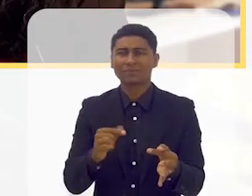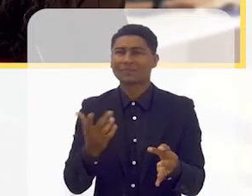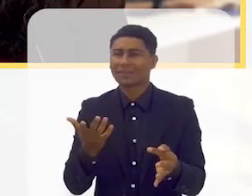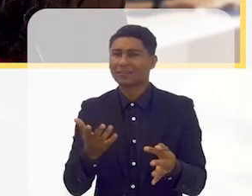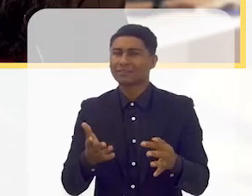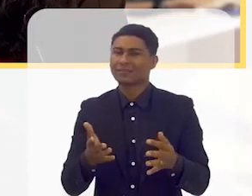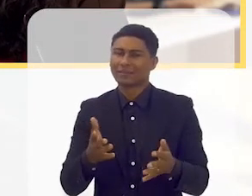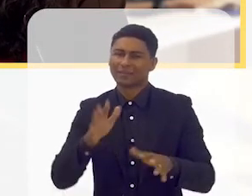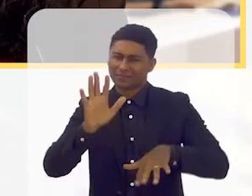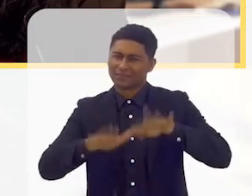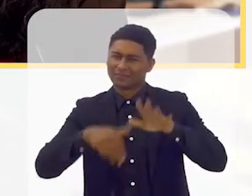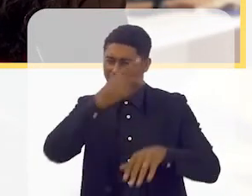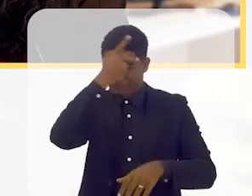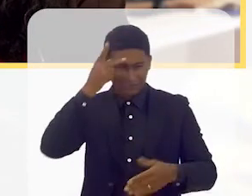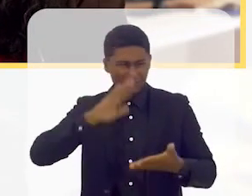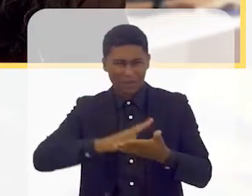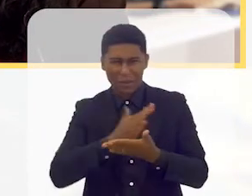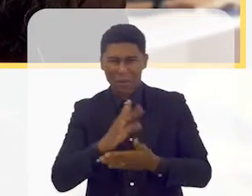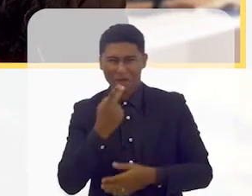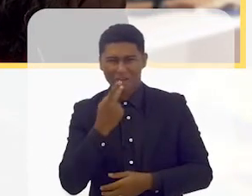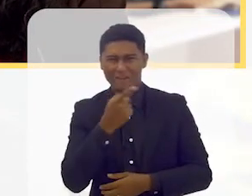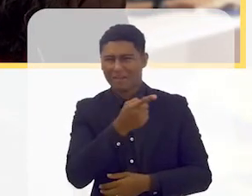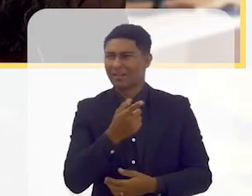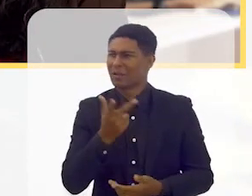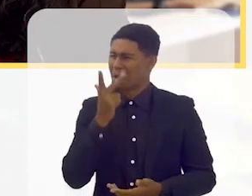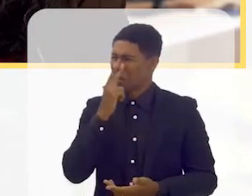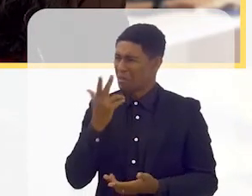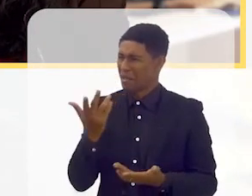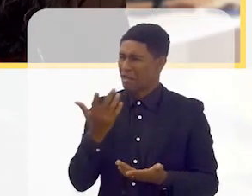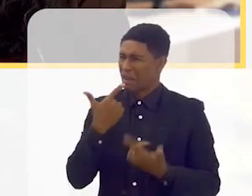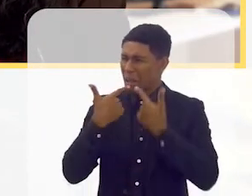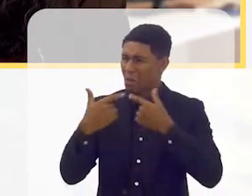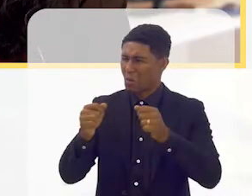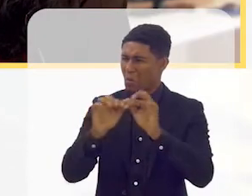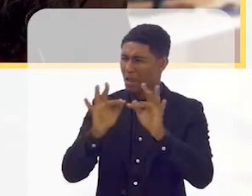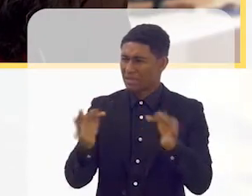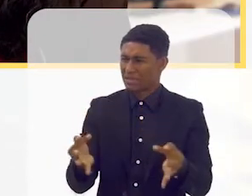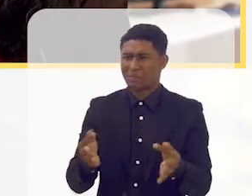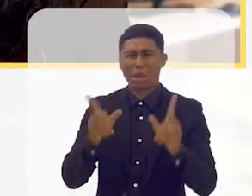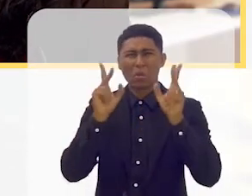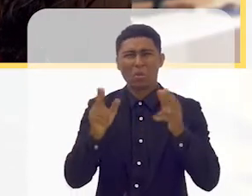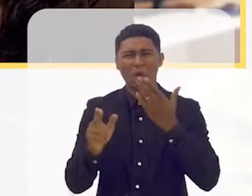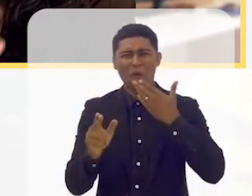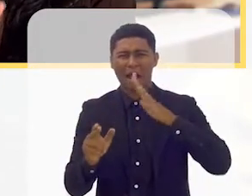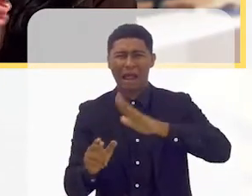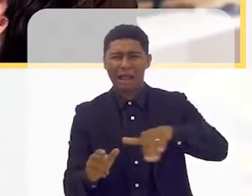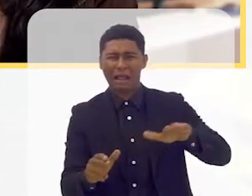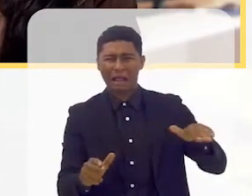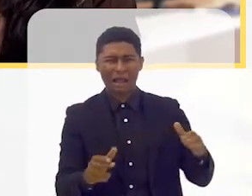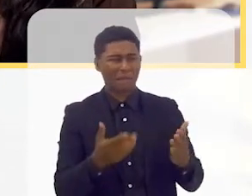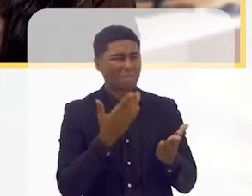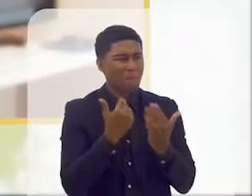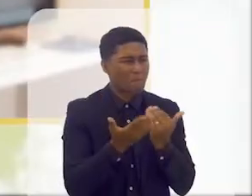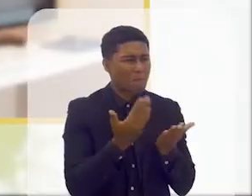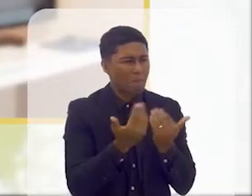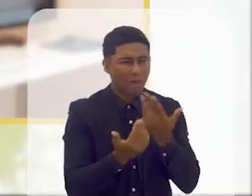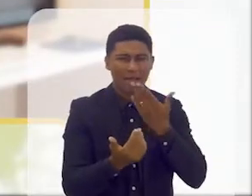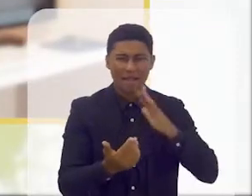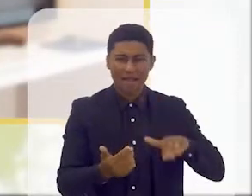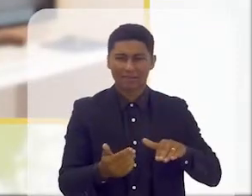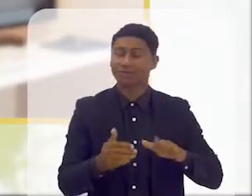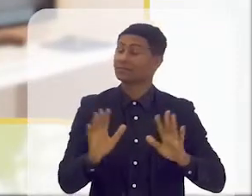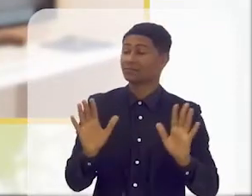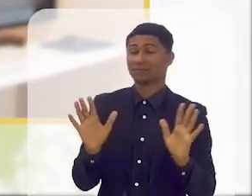muitas vezes eu costumo ouvir as pessoas dizerem, uma linguagem para crianças. Uma linguagem empobrecida. Ser